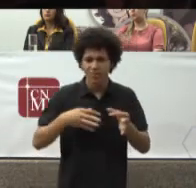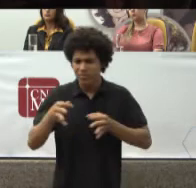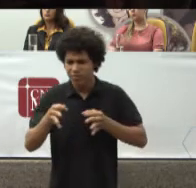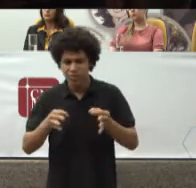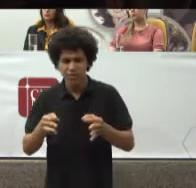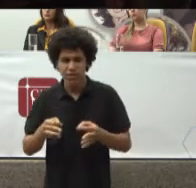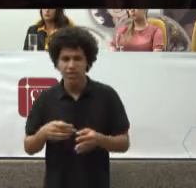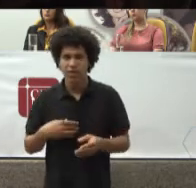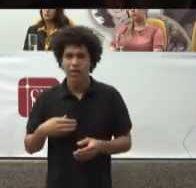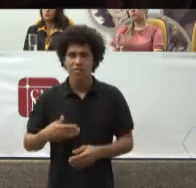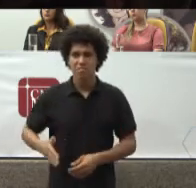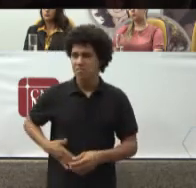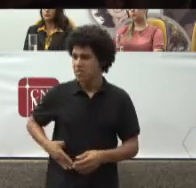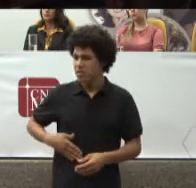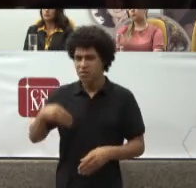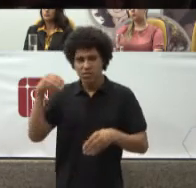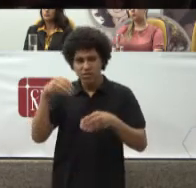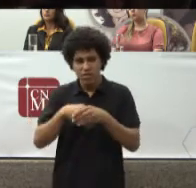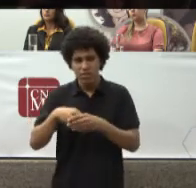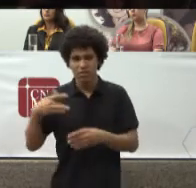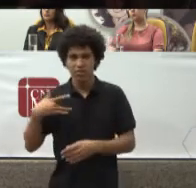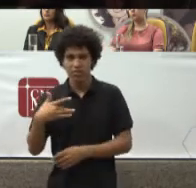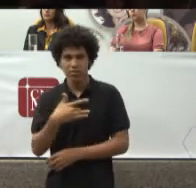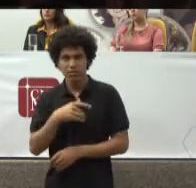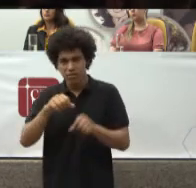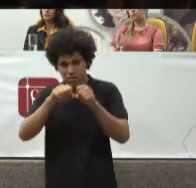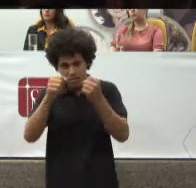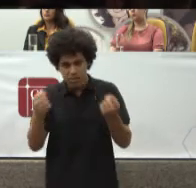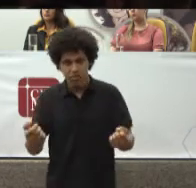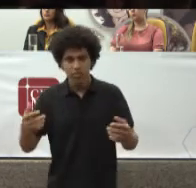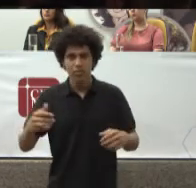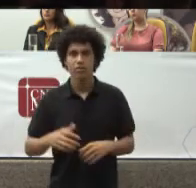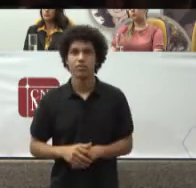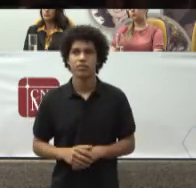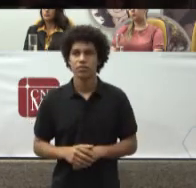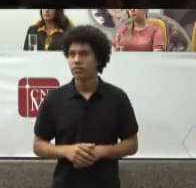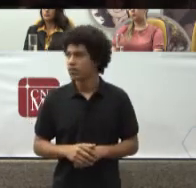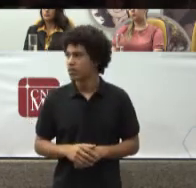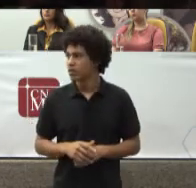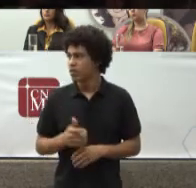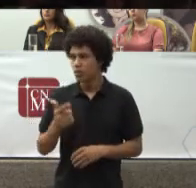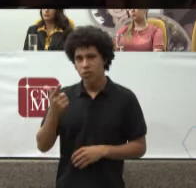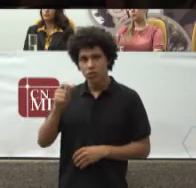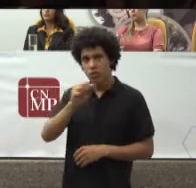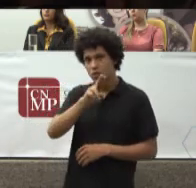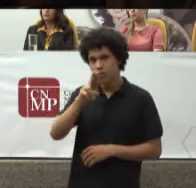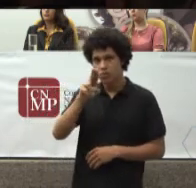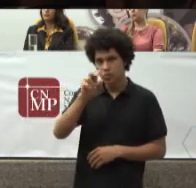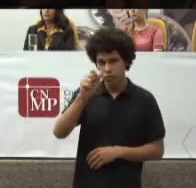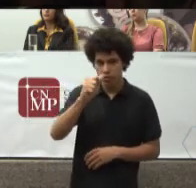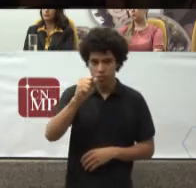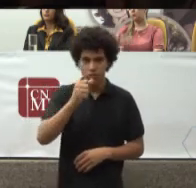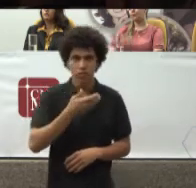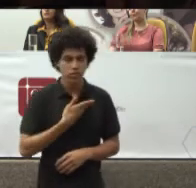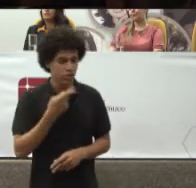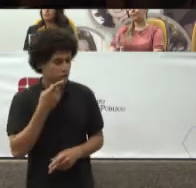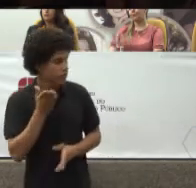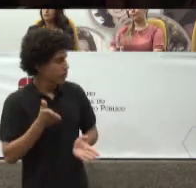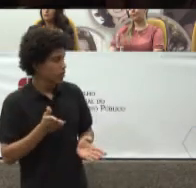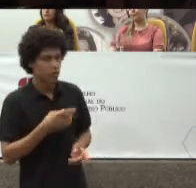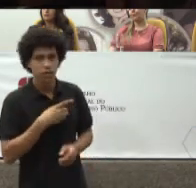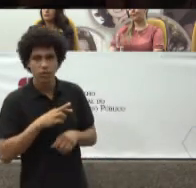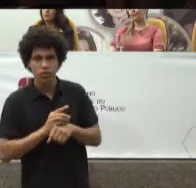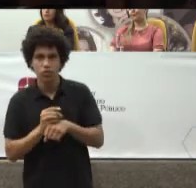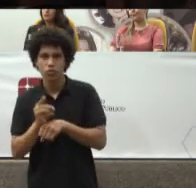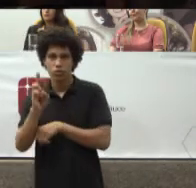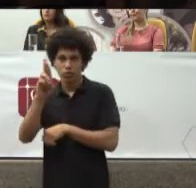Dentro do Sistema De saúde No Estado Do Rio Grande Do Sul O sobrenome Do nosso colega Eu já falei Para a doutora Vanessa Que depois Era